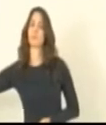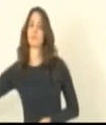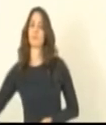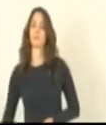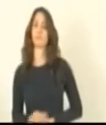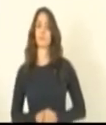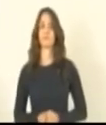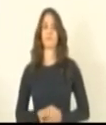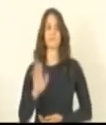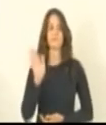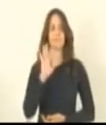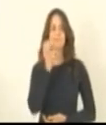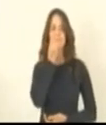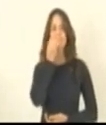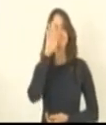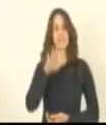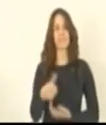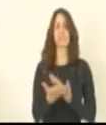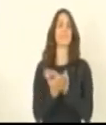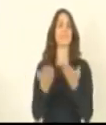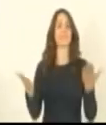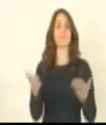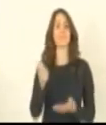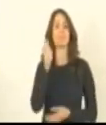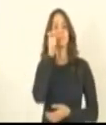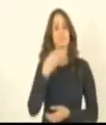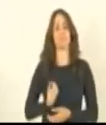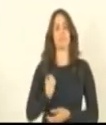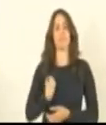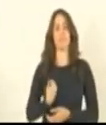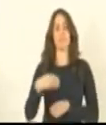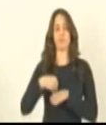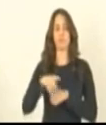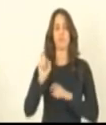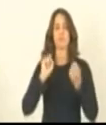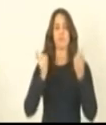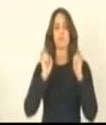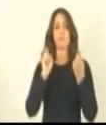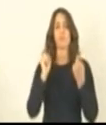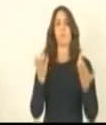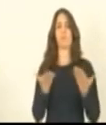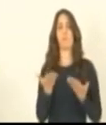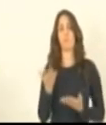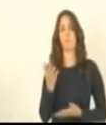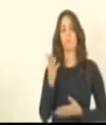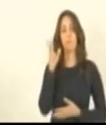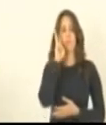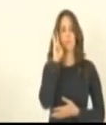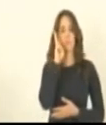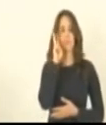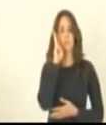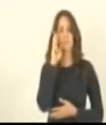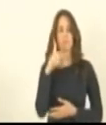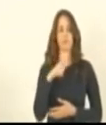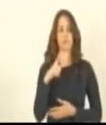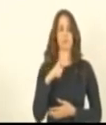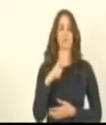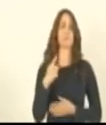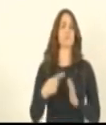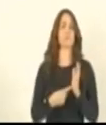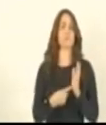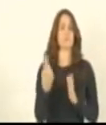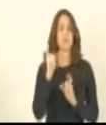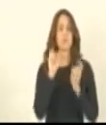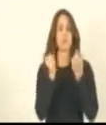Olá, boa tarde pra você. Estamos ao vivo para a transmissão da sessão ordinária desta terça-feira. É a primeira